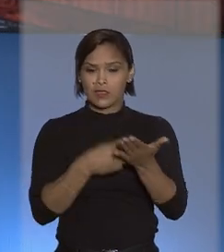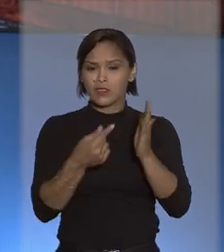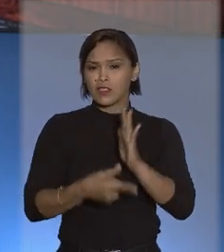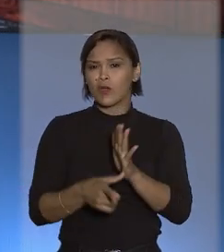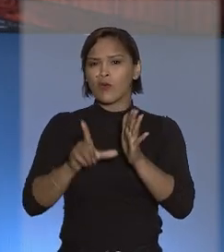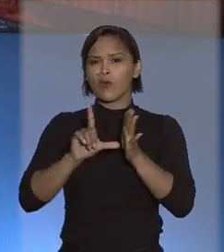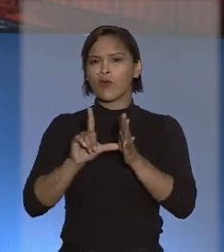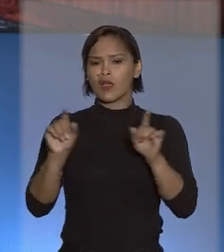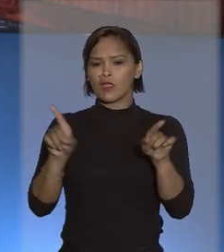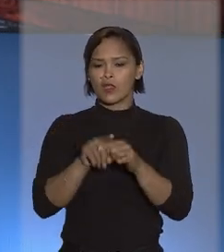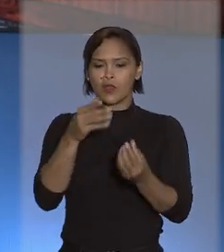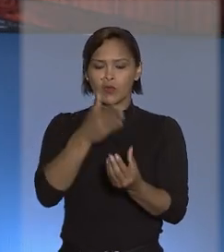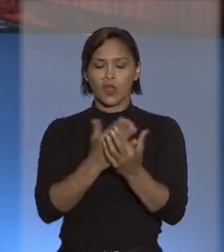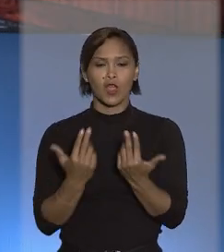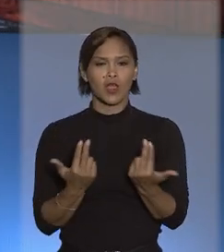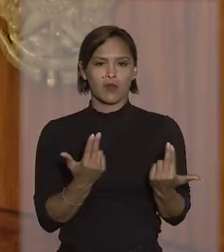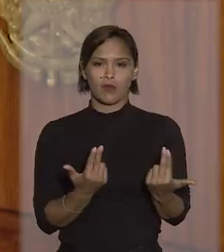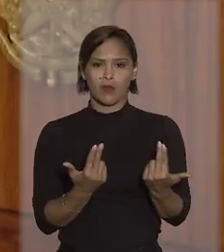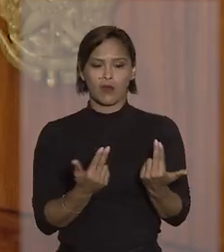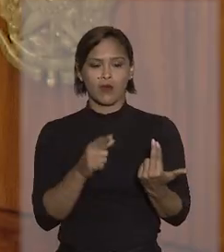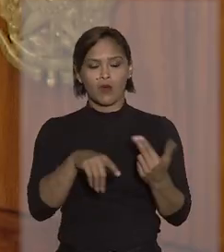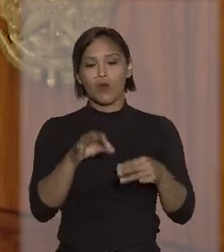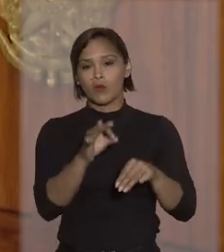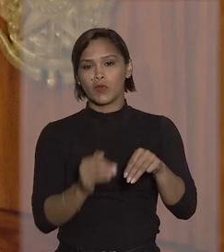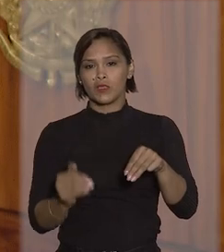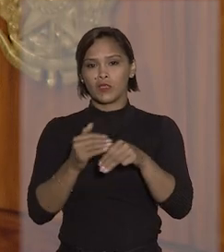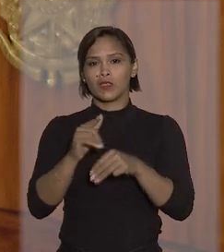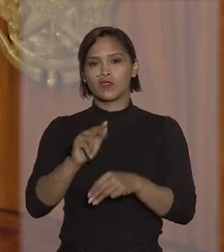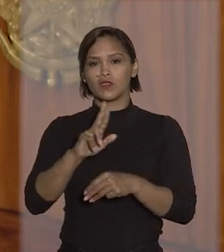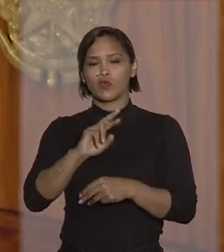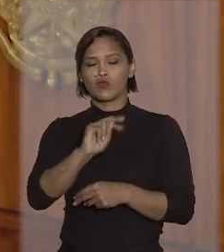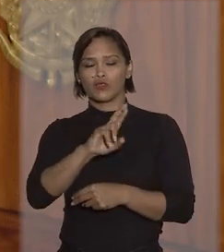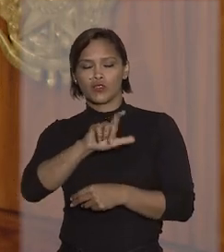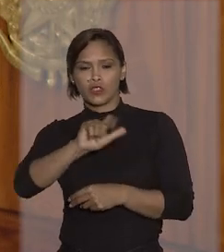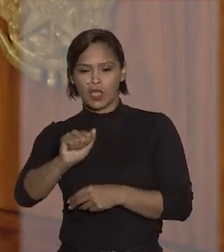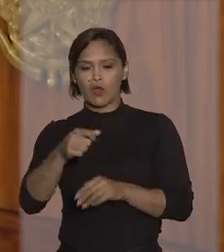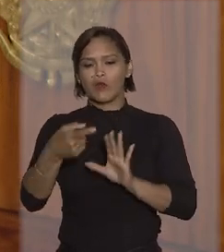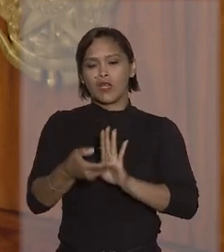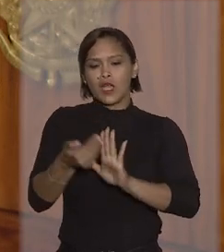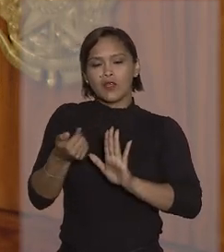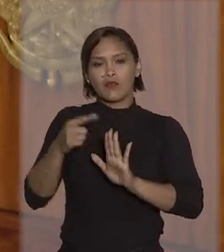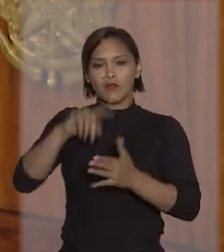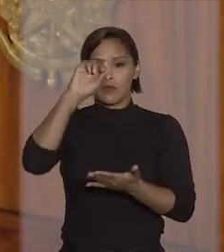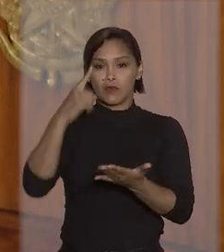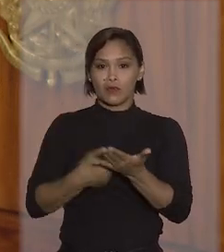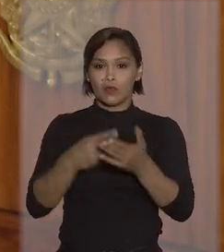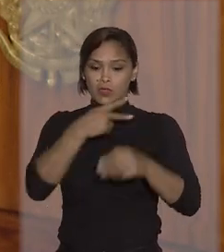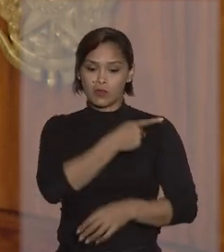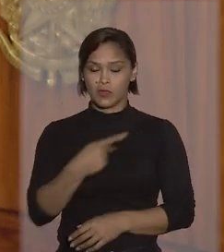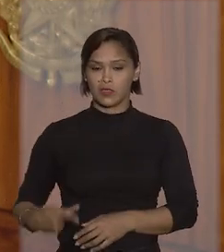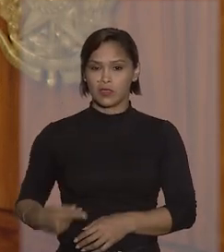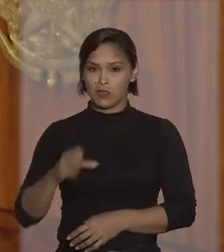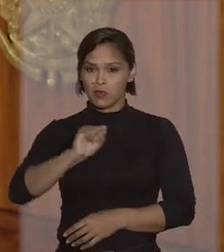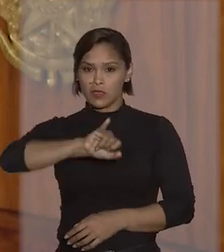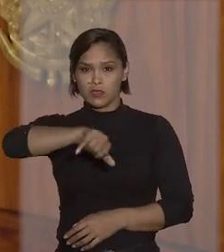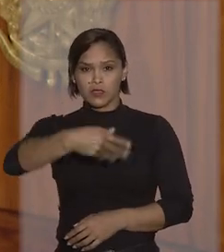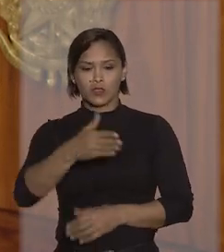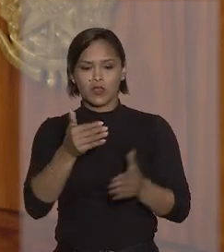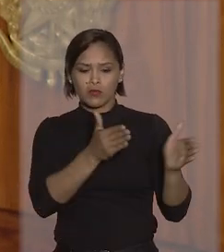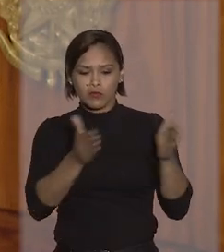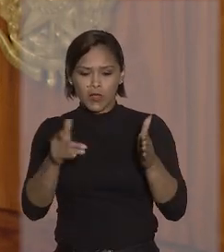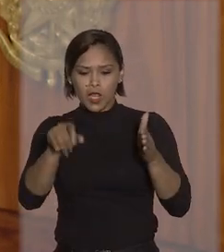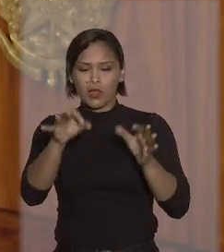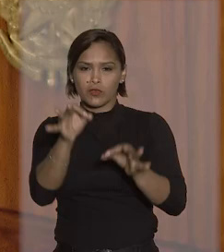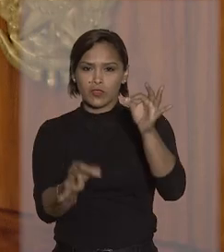anterior proferida em processo idêntico, o ministro Gurgel de Faria revogou decisão da presidência do STJ, que durante o